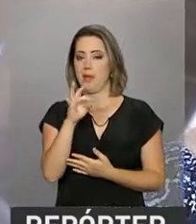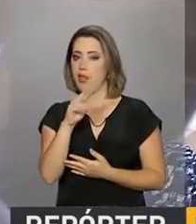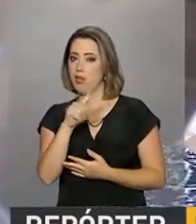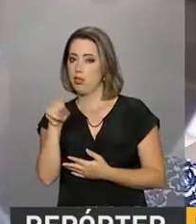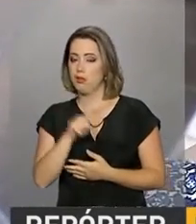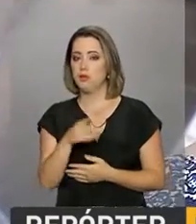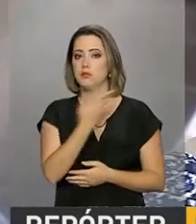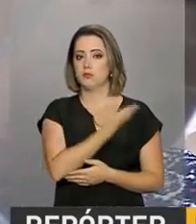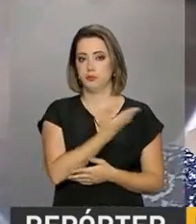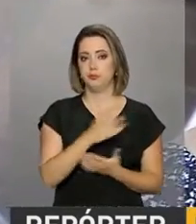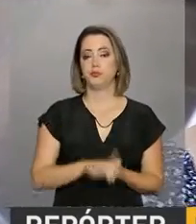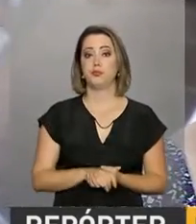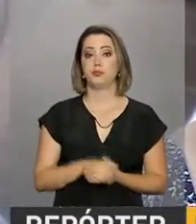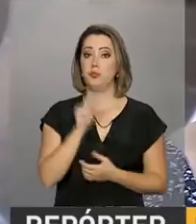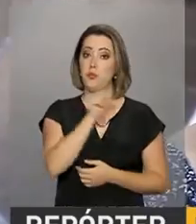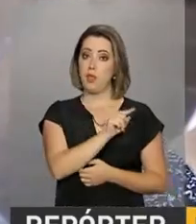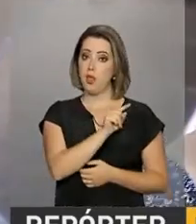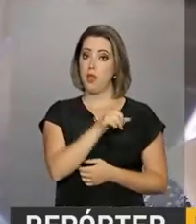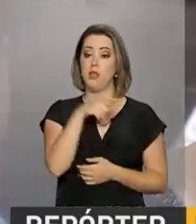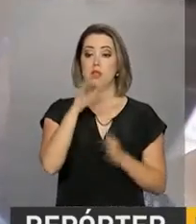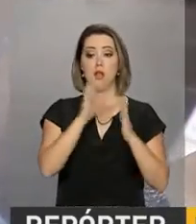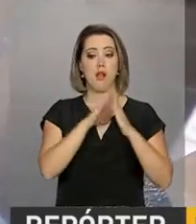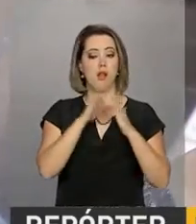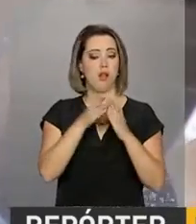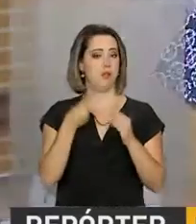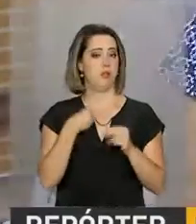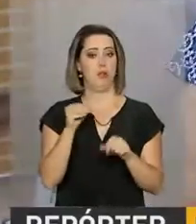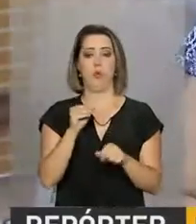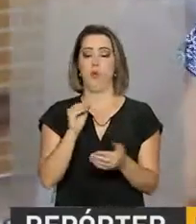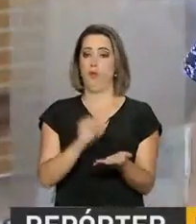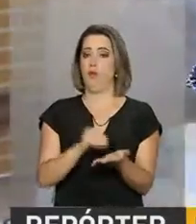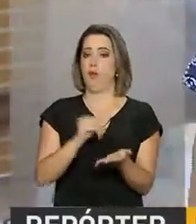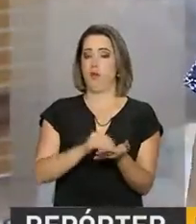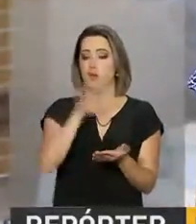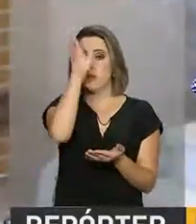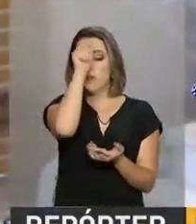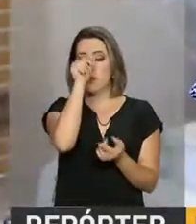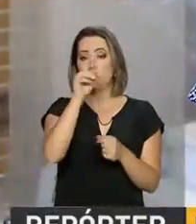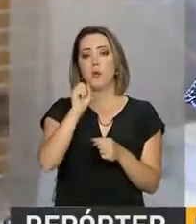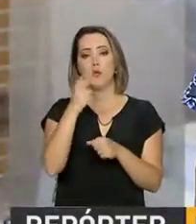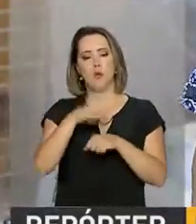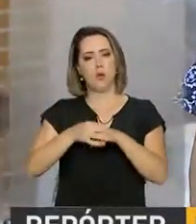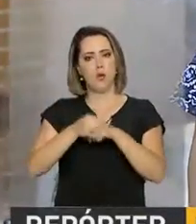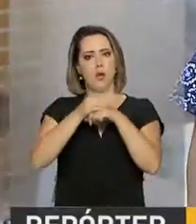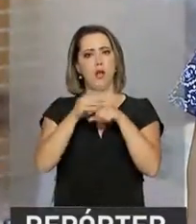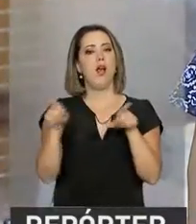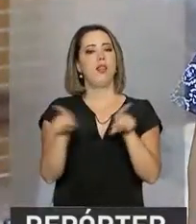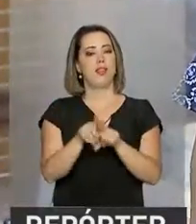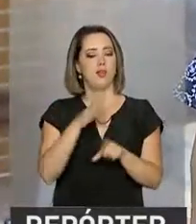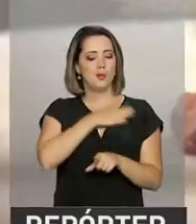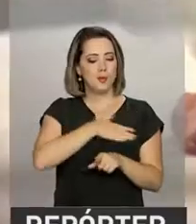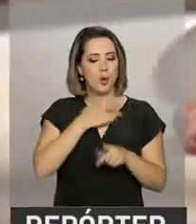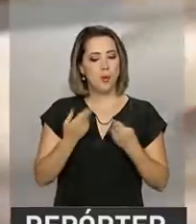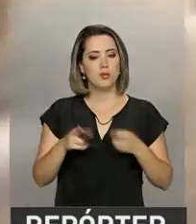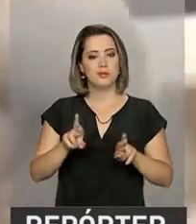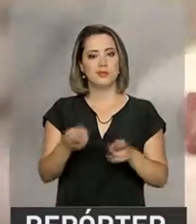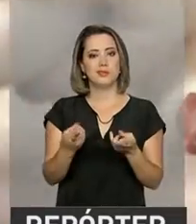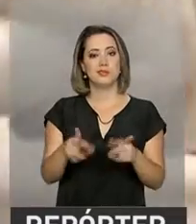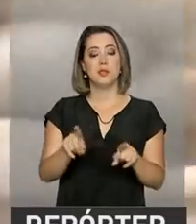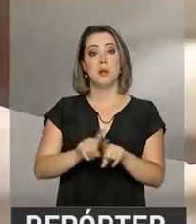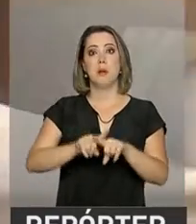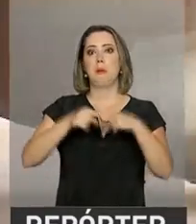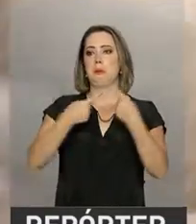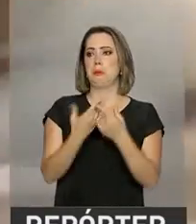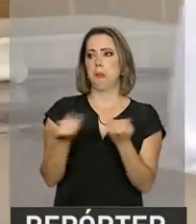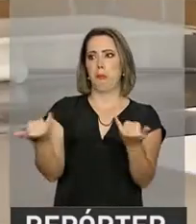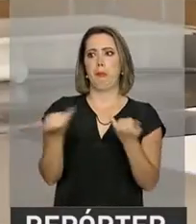Na casa da dona Zilda não pode faltar nem carne nem frango na mesa. Ela também não dispensa um churrasquinho no fim de semana. Mas depois das